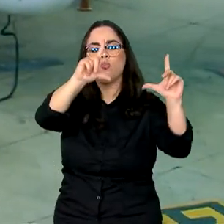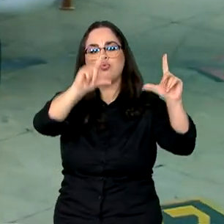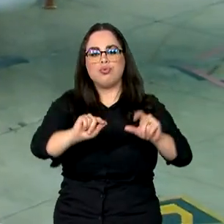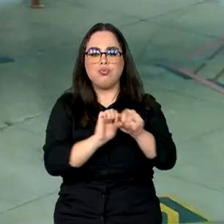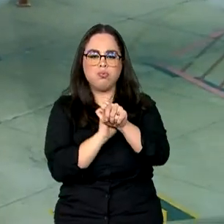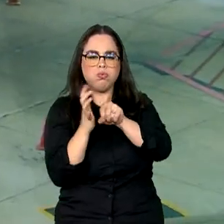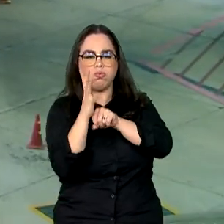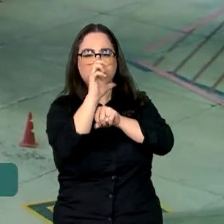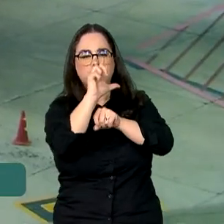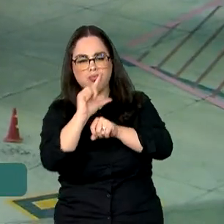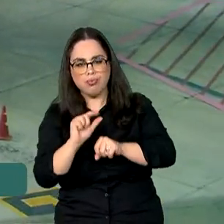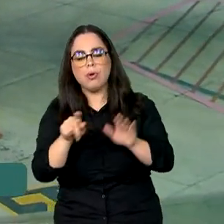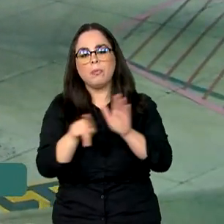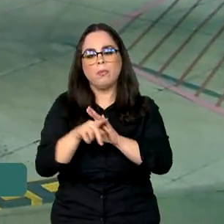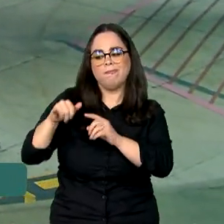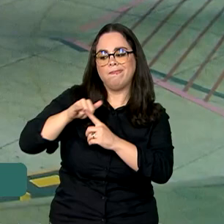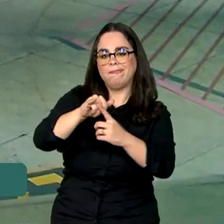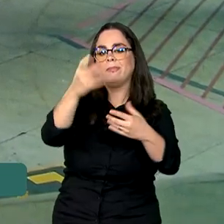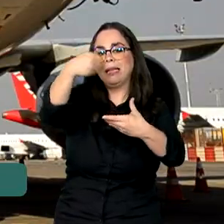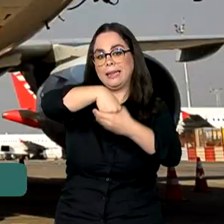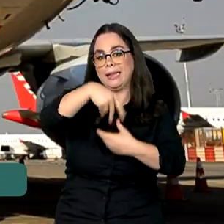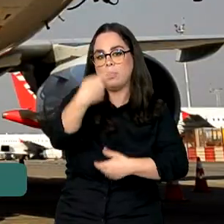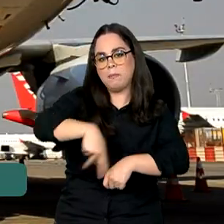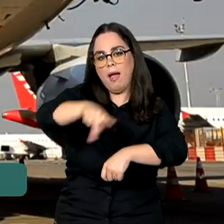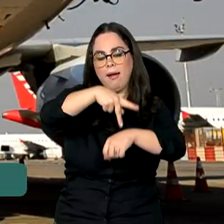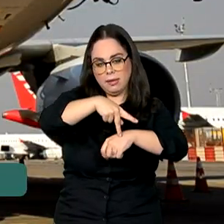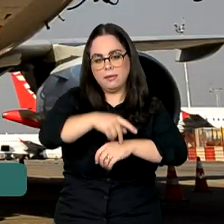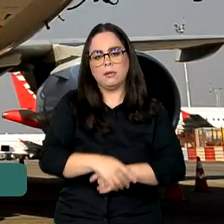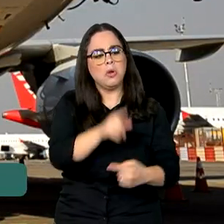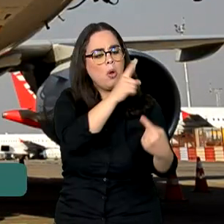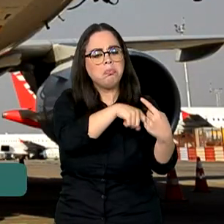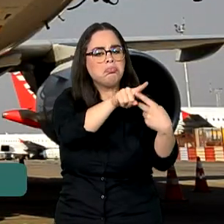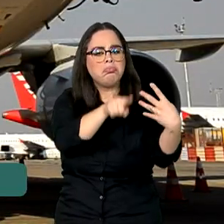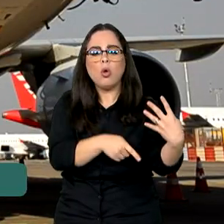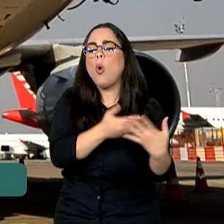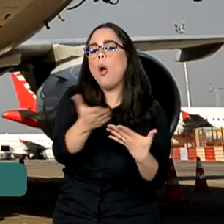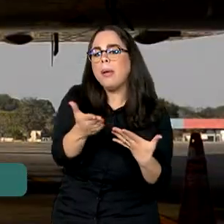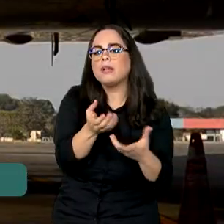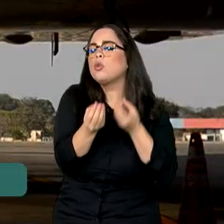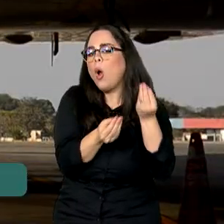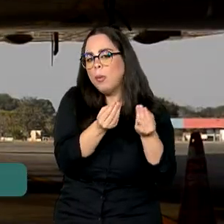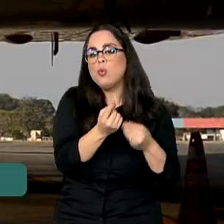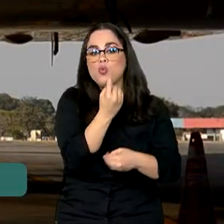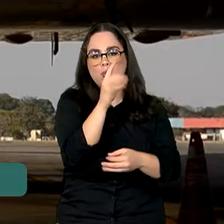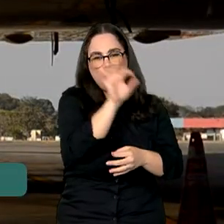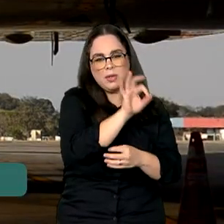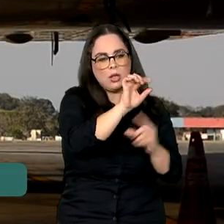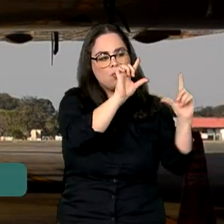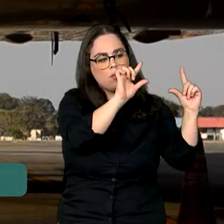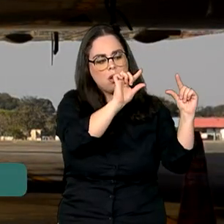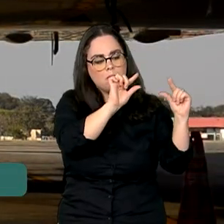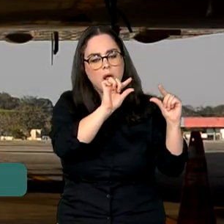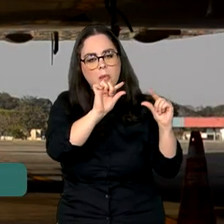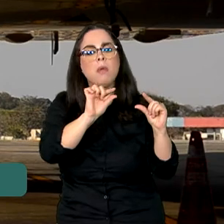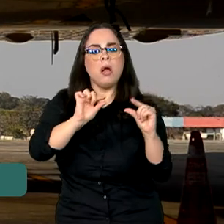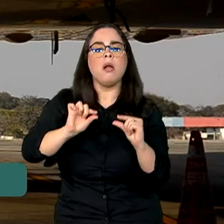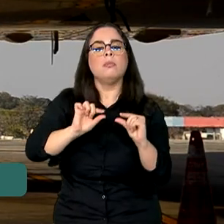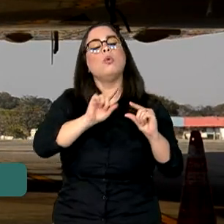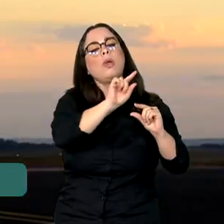gases de efeito estufa nos voos domésticos. As metas começam com 1% de redução e crescem